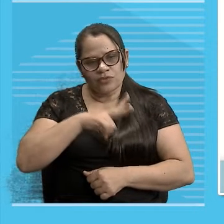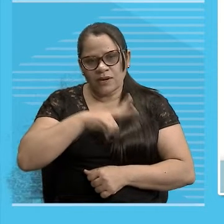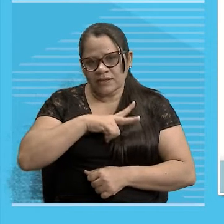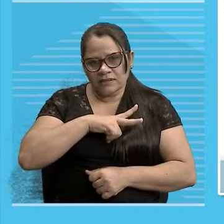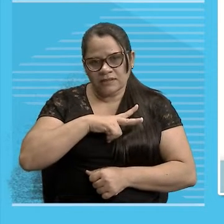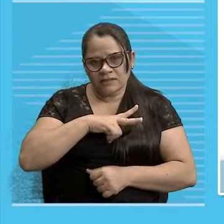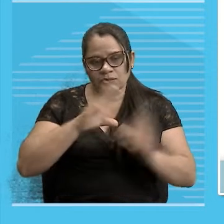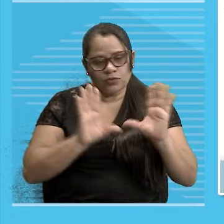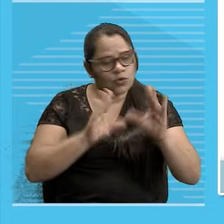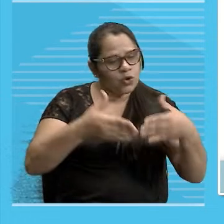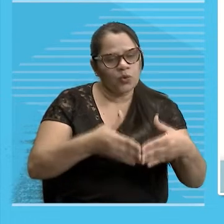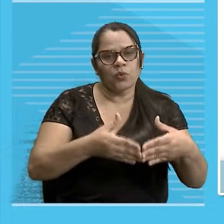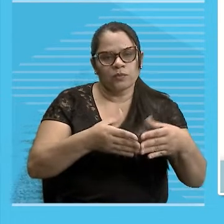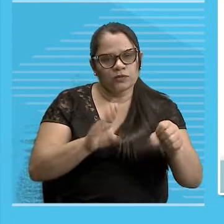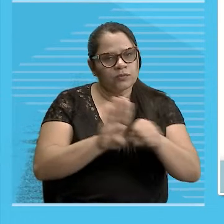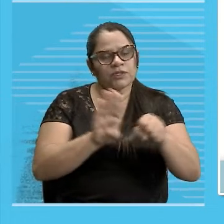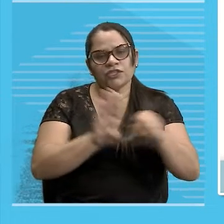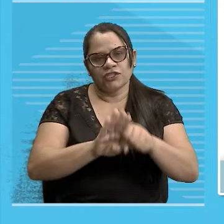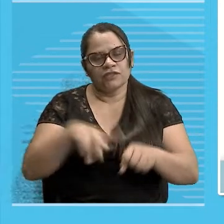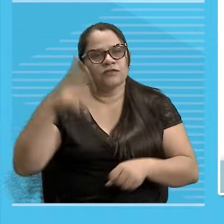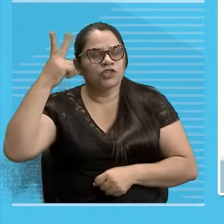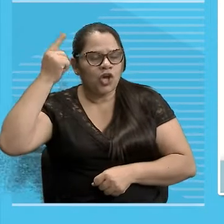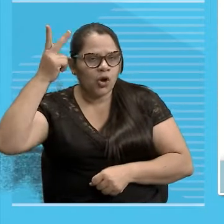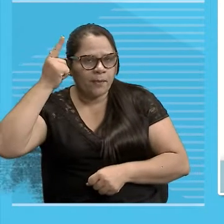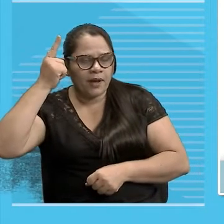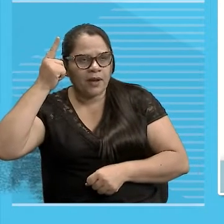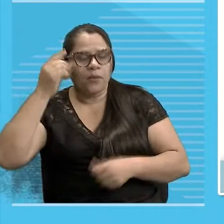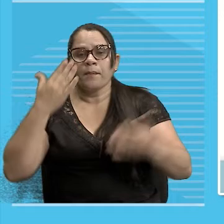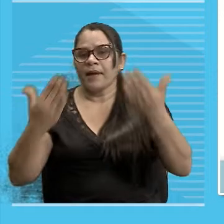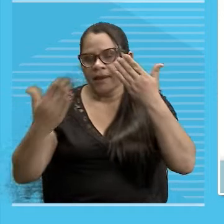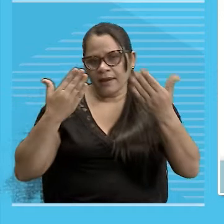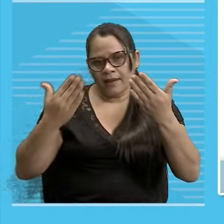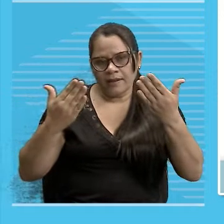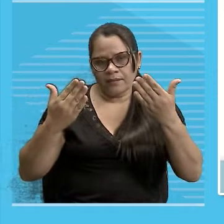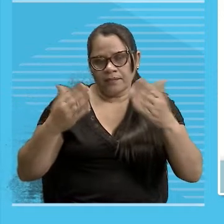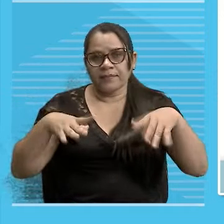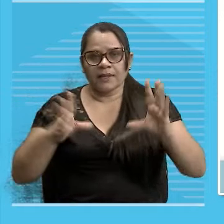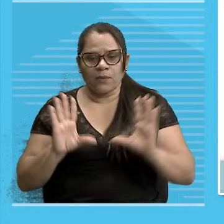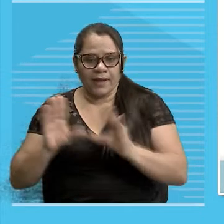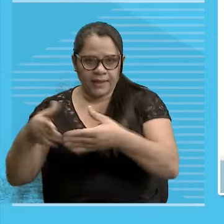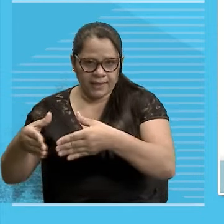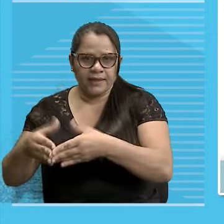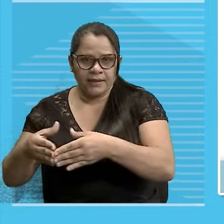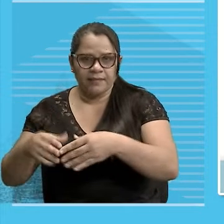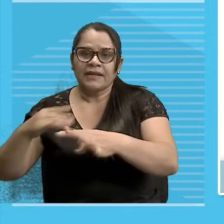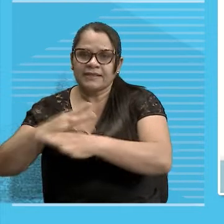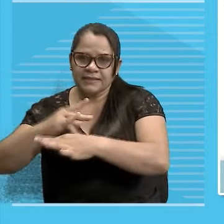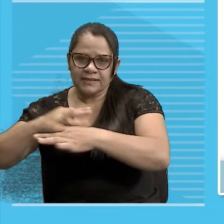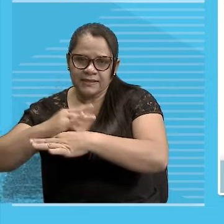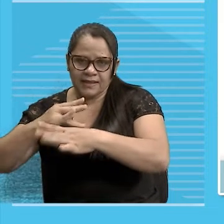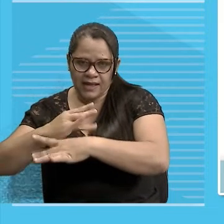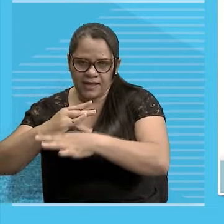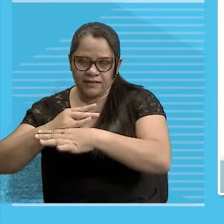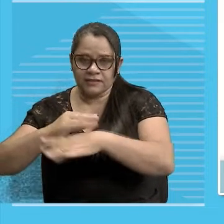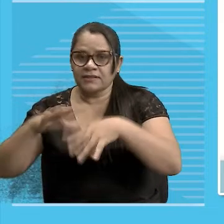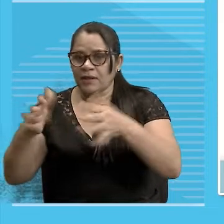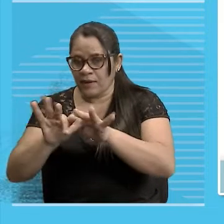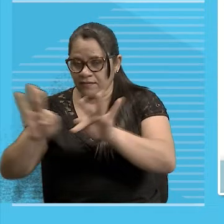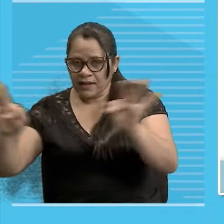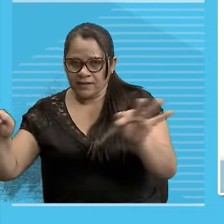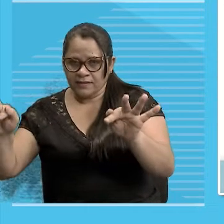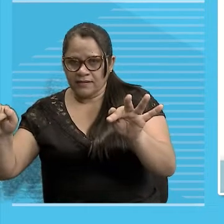substantivo comum Certo Então fazendo um paralelo Eu coloco cidade As cidades são